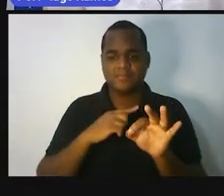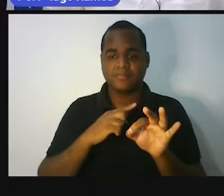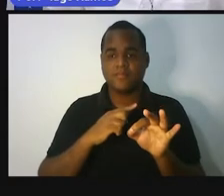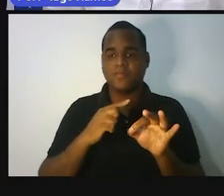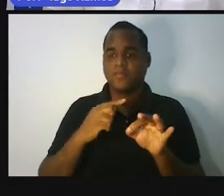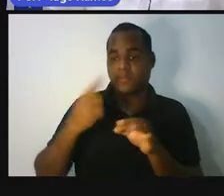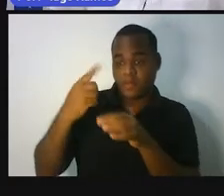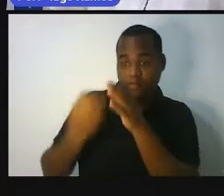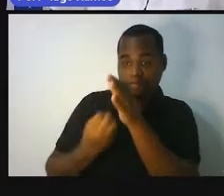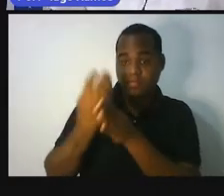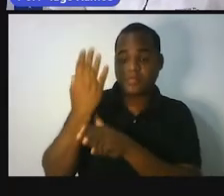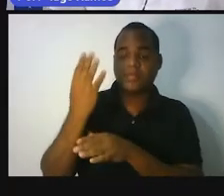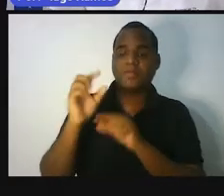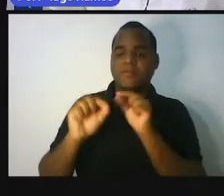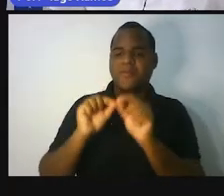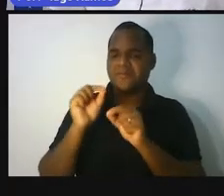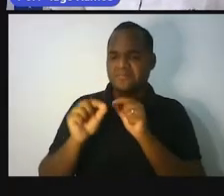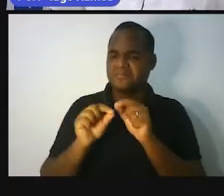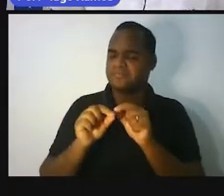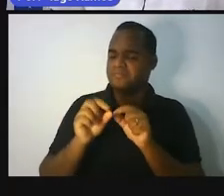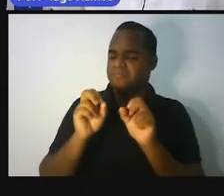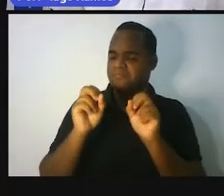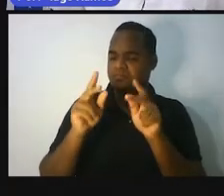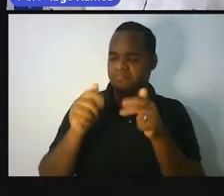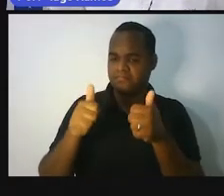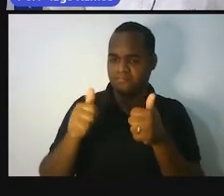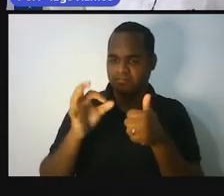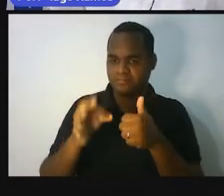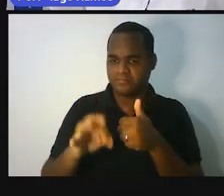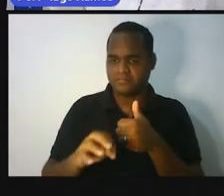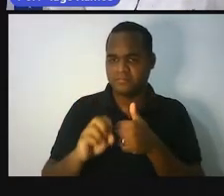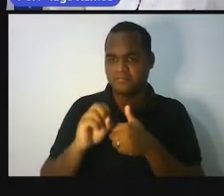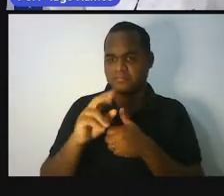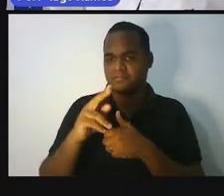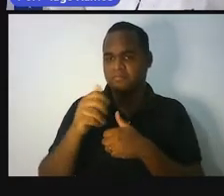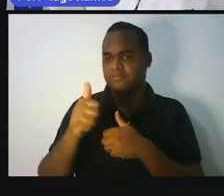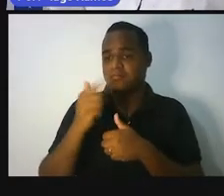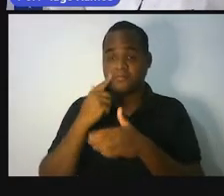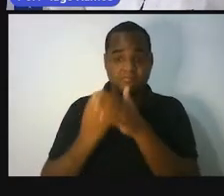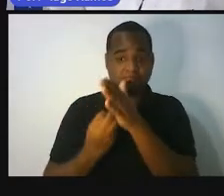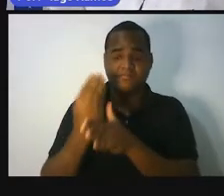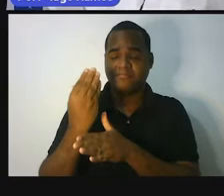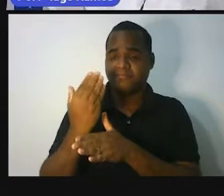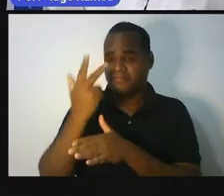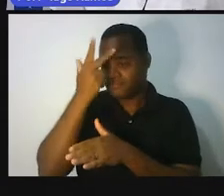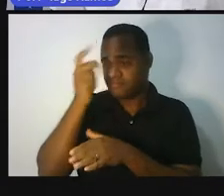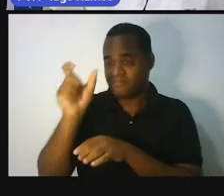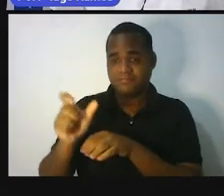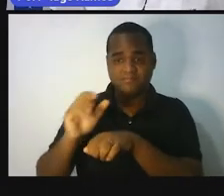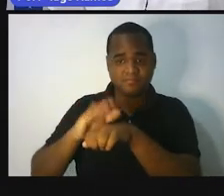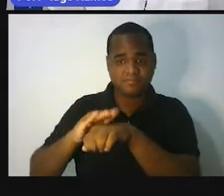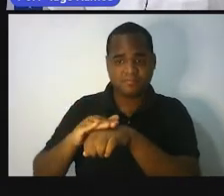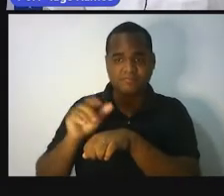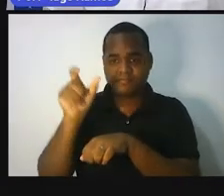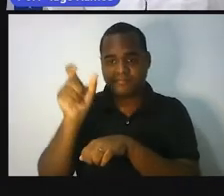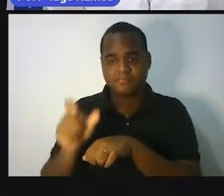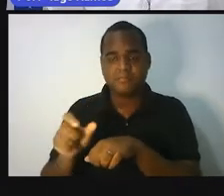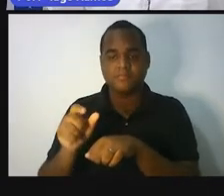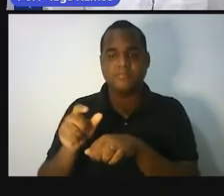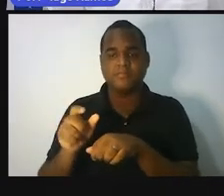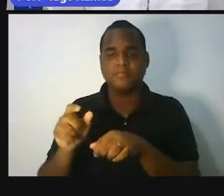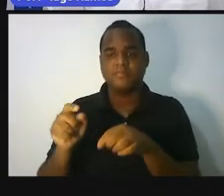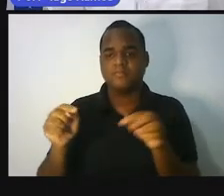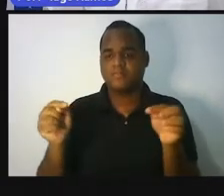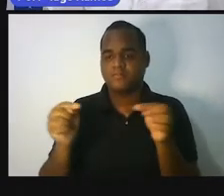pedaços? Certo. Ninguém criou o pedaço algum. Como assim? Ninguém criou alguma coisa de